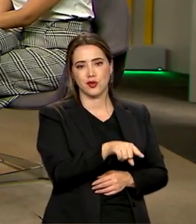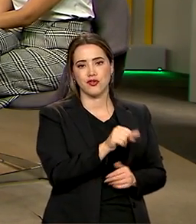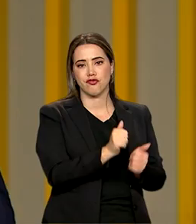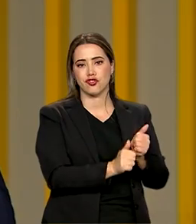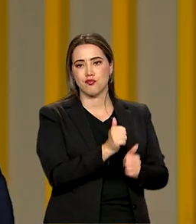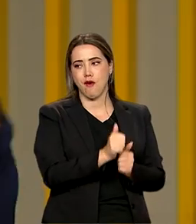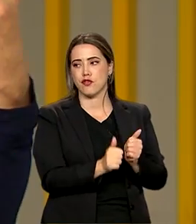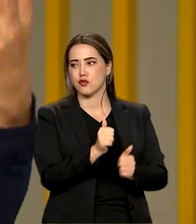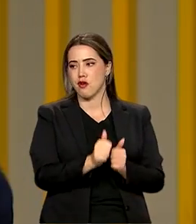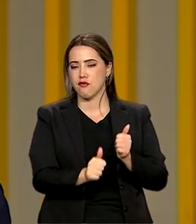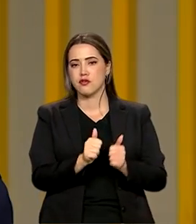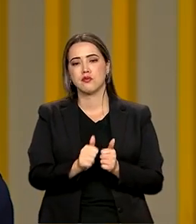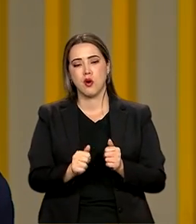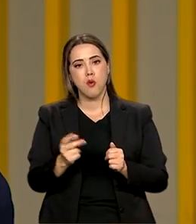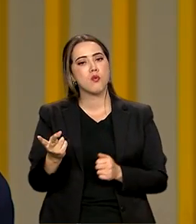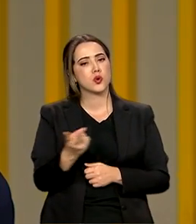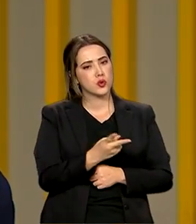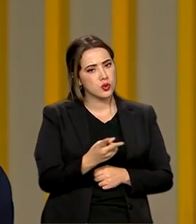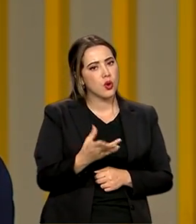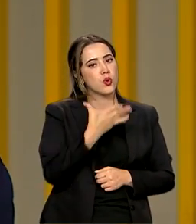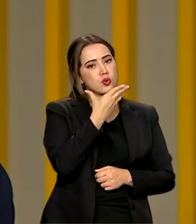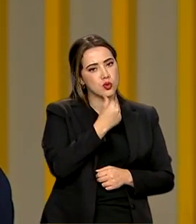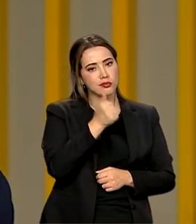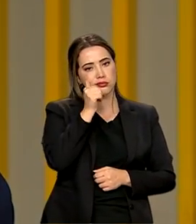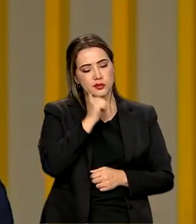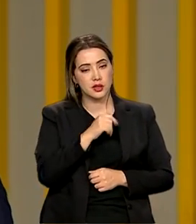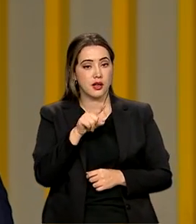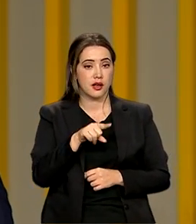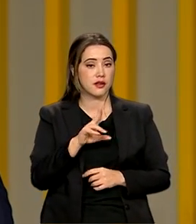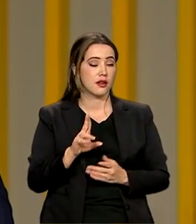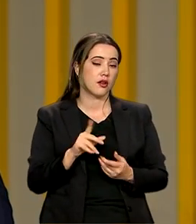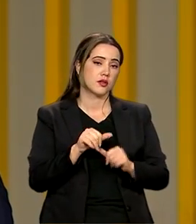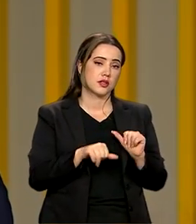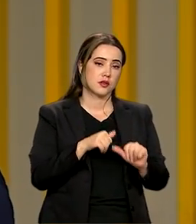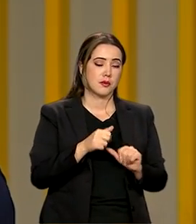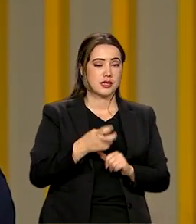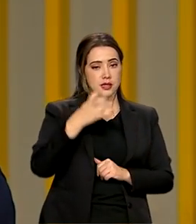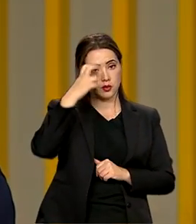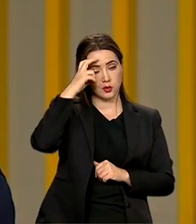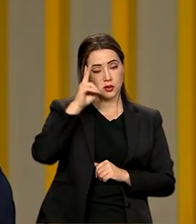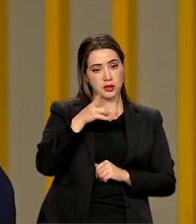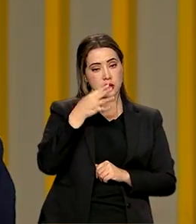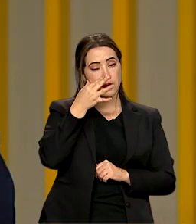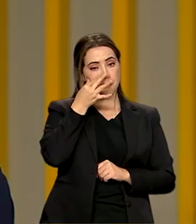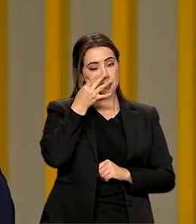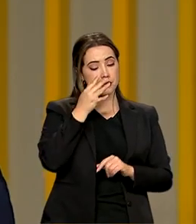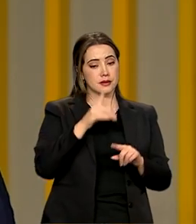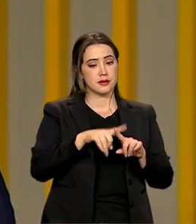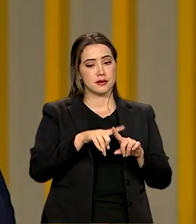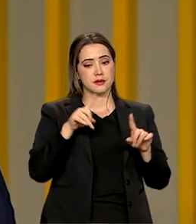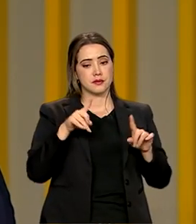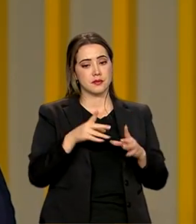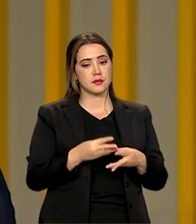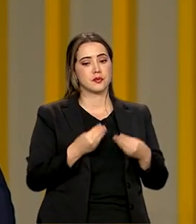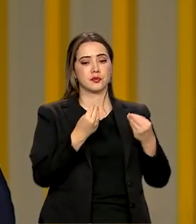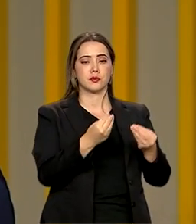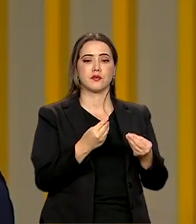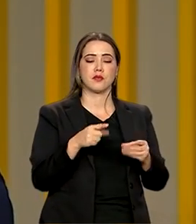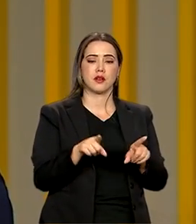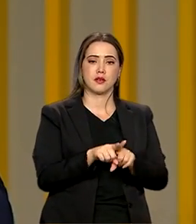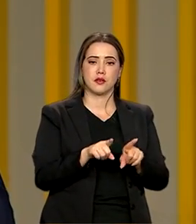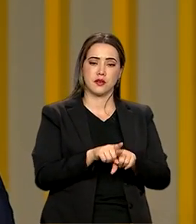sentido. Você trazer essa cultura do futebol, que é muito presente, mas trazendo também